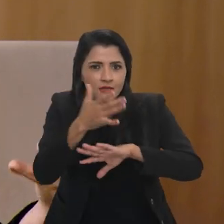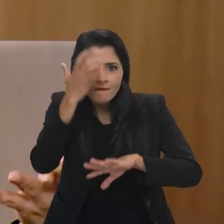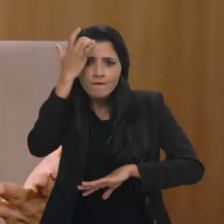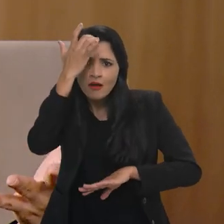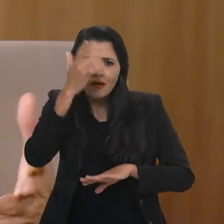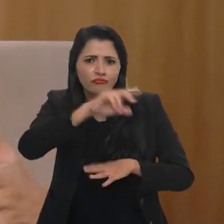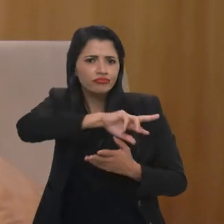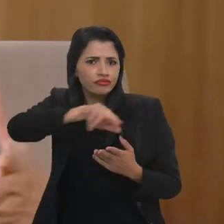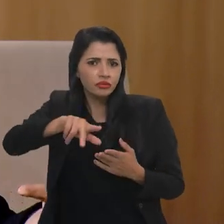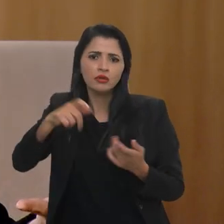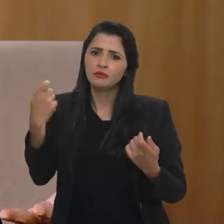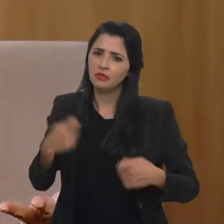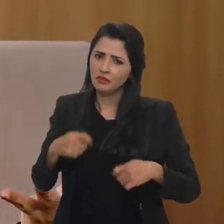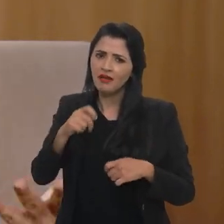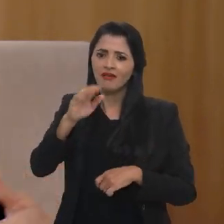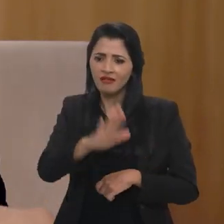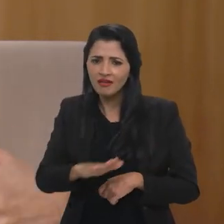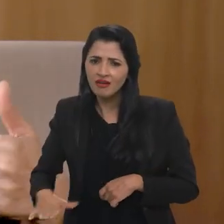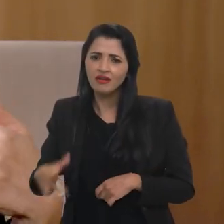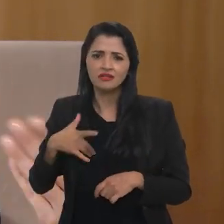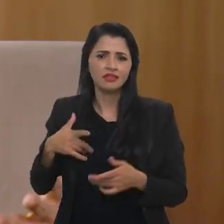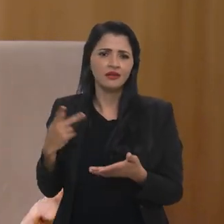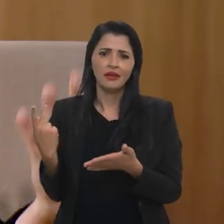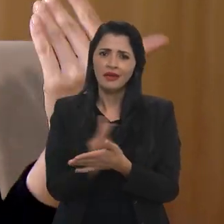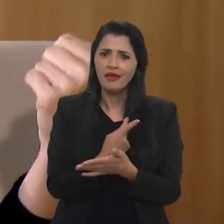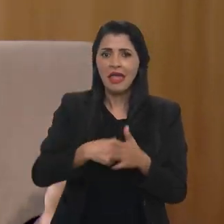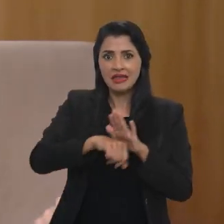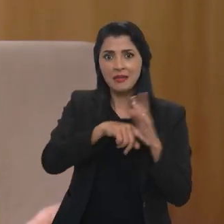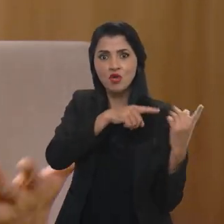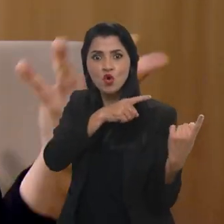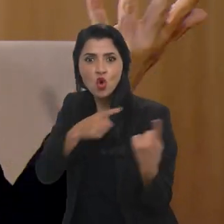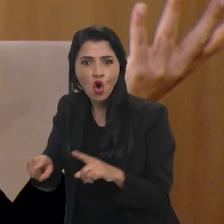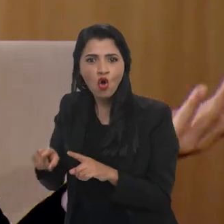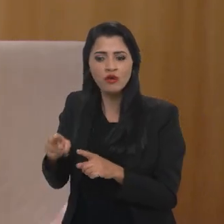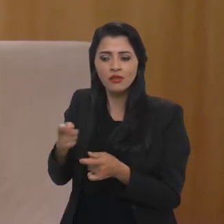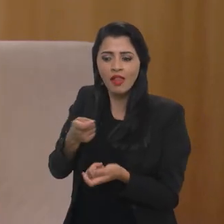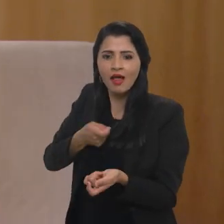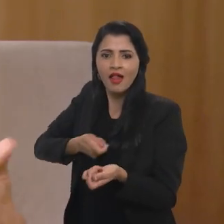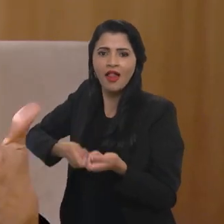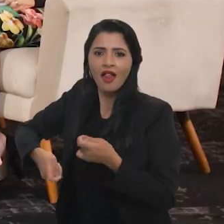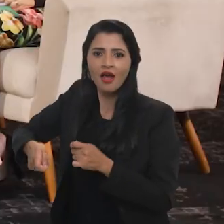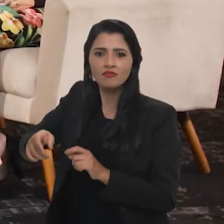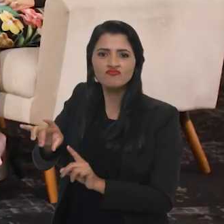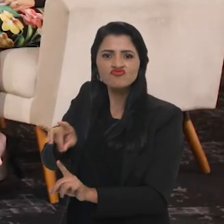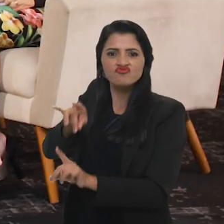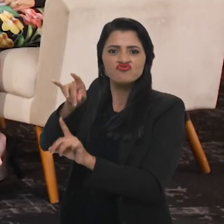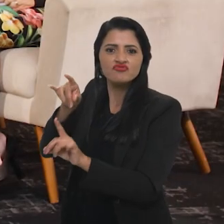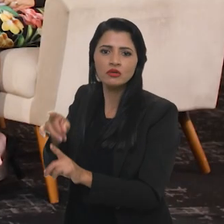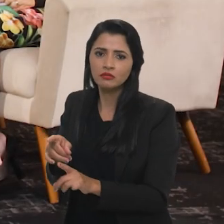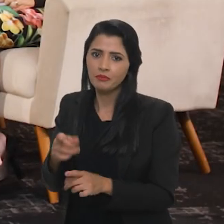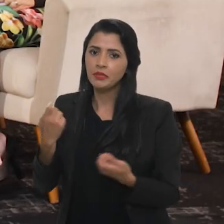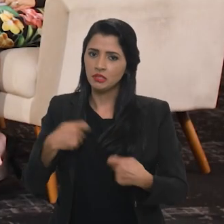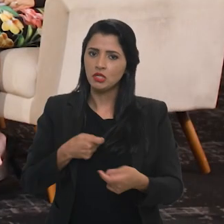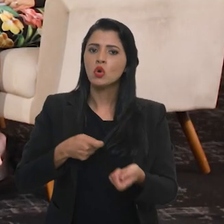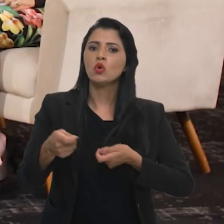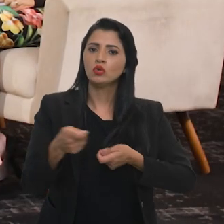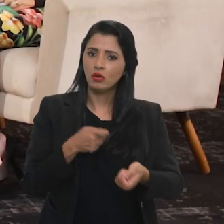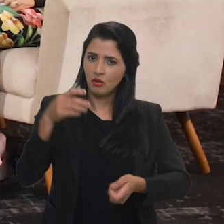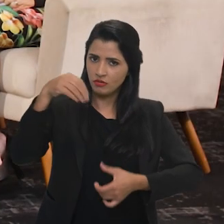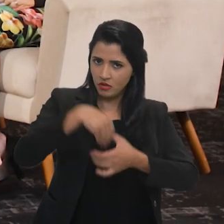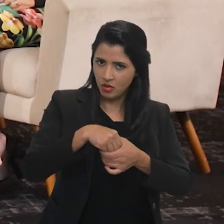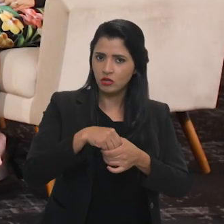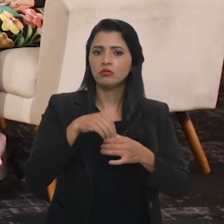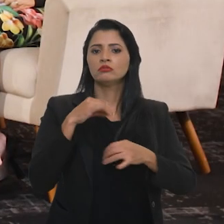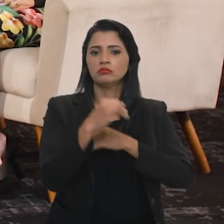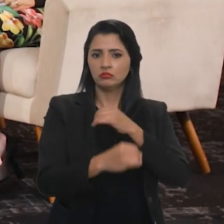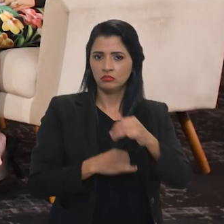facilmente acessível tantas crianças para qualquer tipo de cometimento de crime contra elas, o aliciamento delas, então, você tem que controlar o que você tem nessa